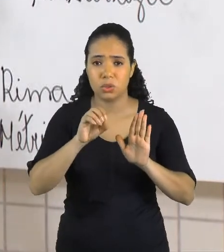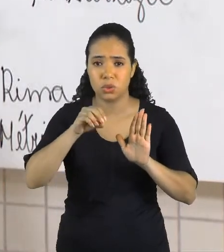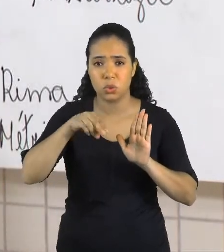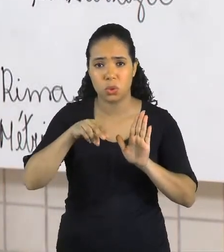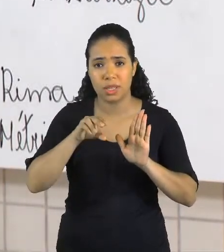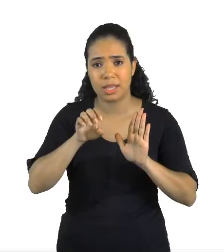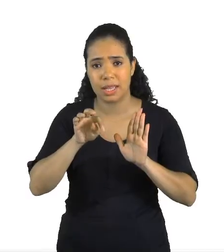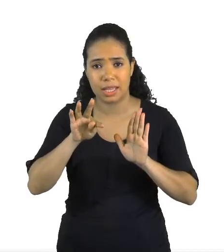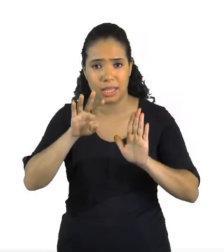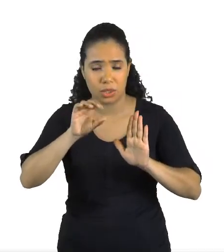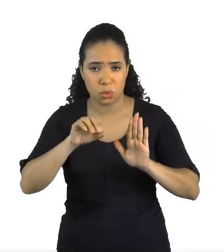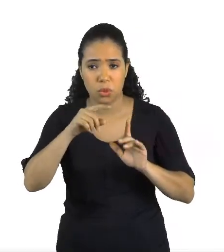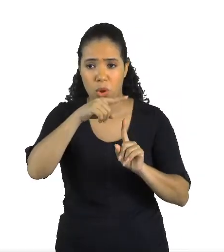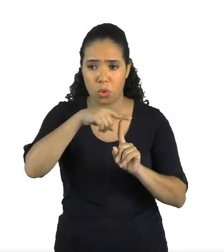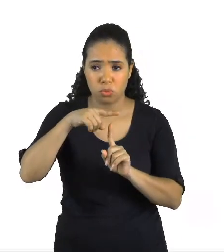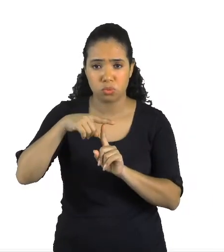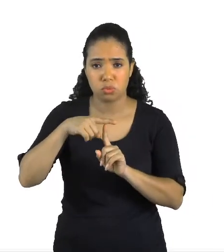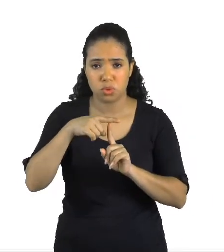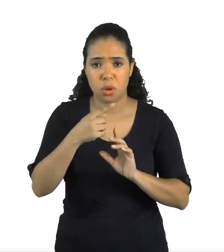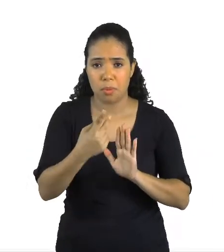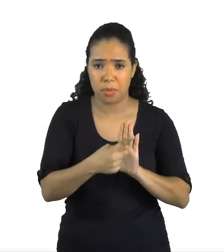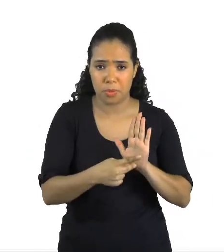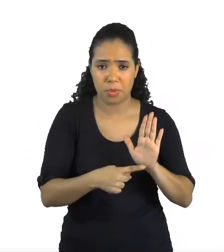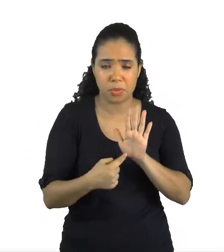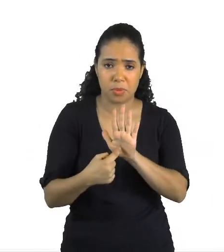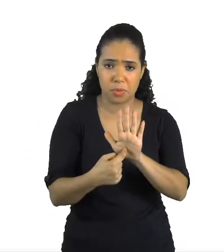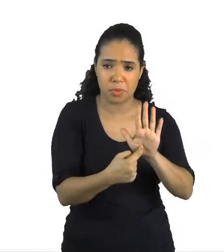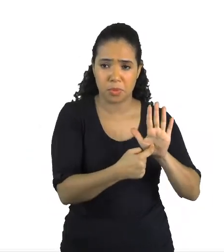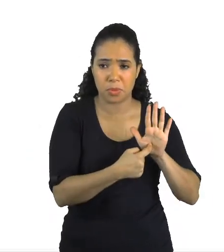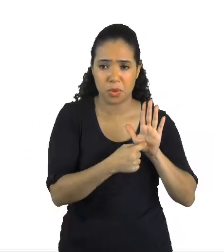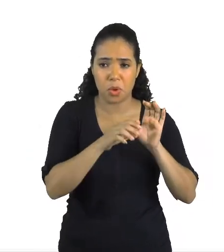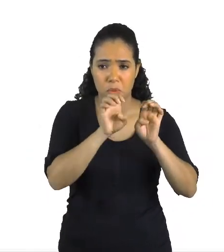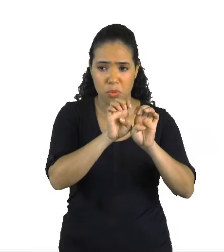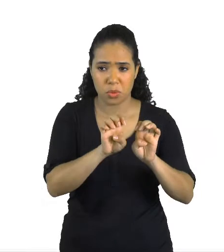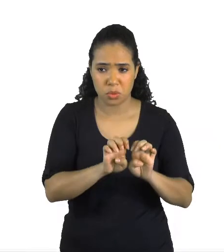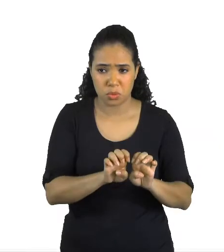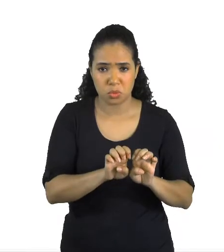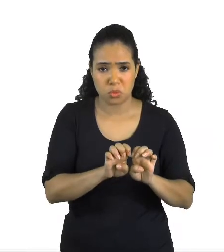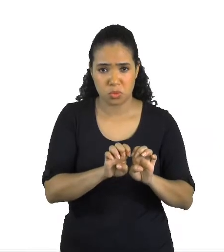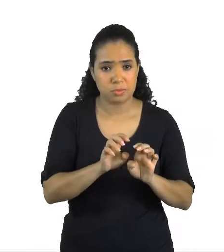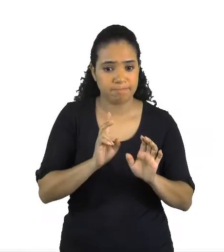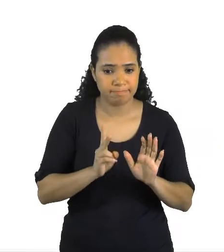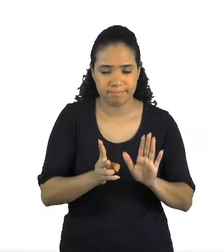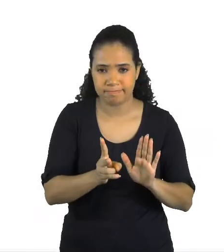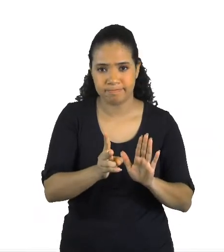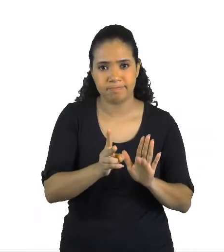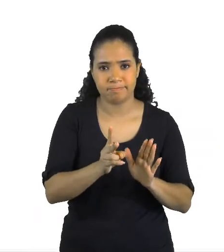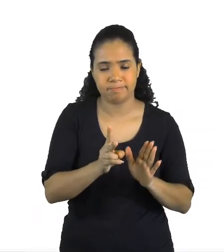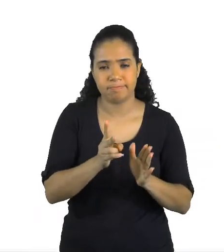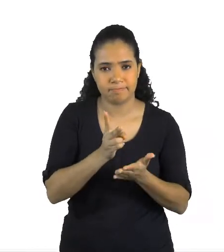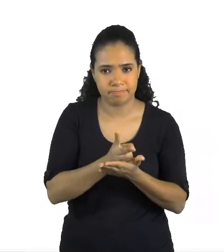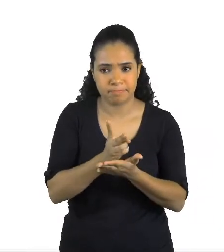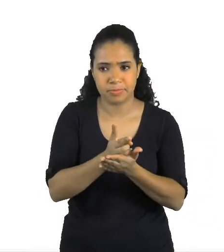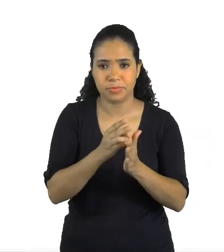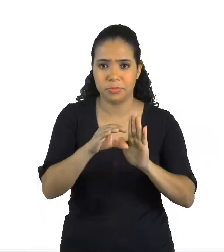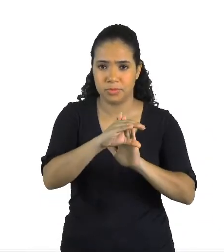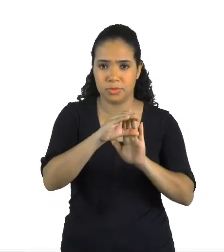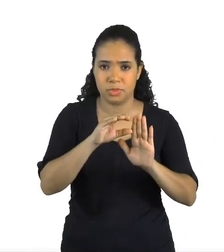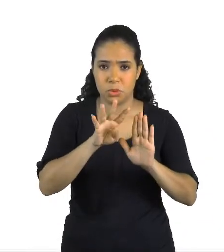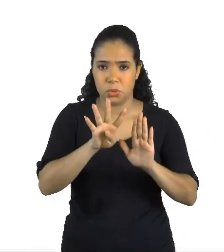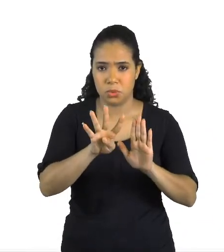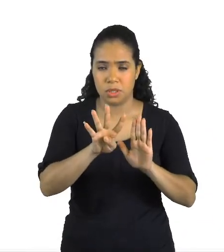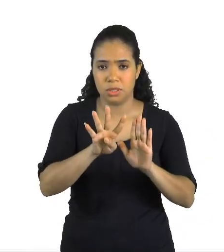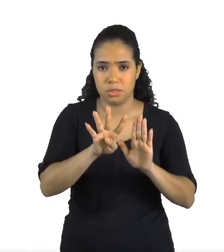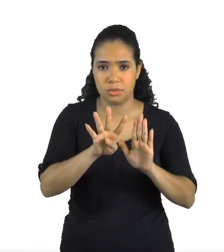soneto é um tipo de poema que se apresenta sobre uma estrutura fixa. Quatro estrofes, sendo